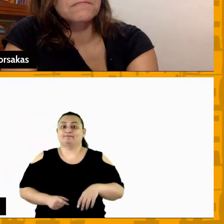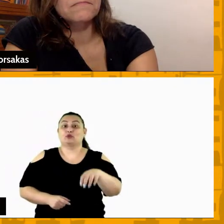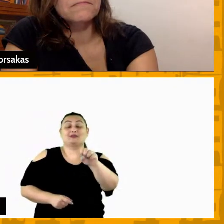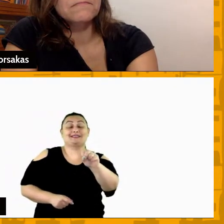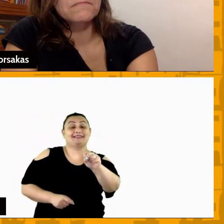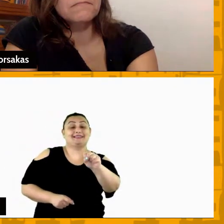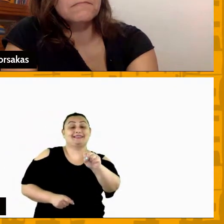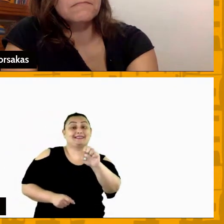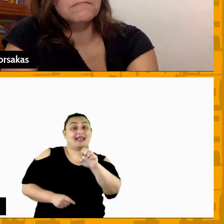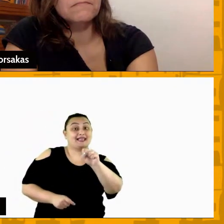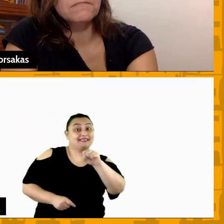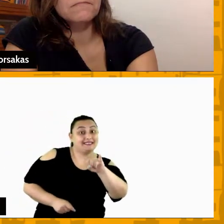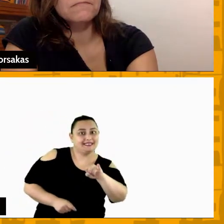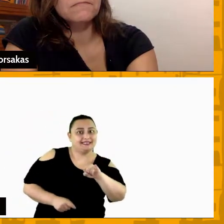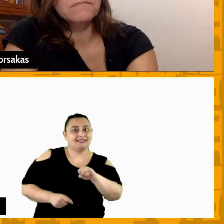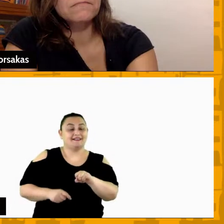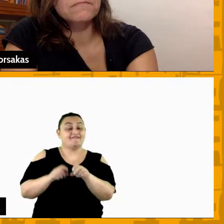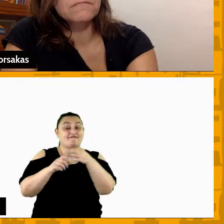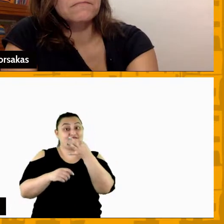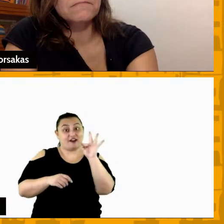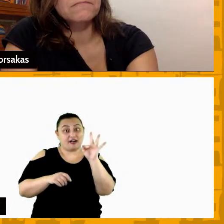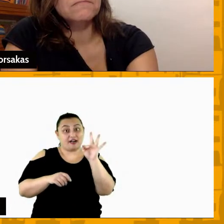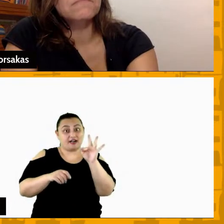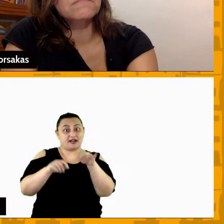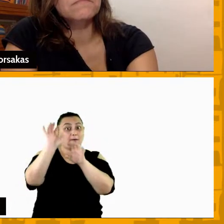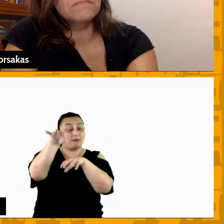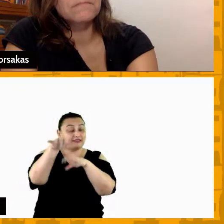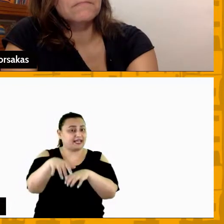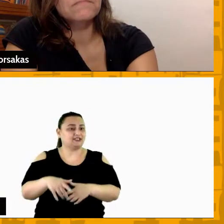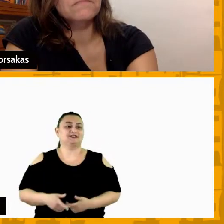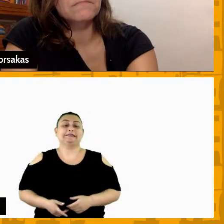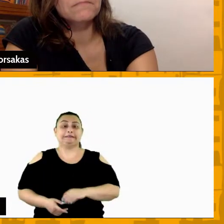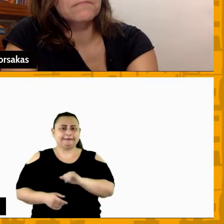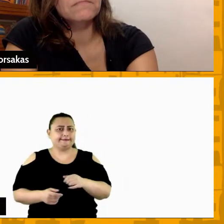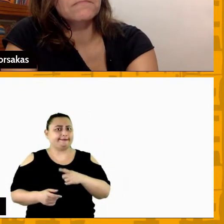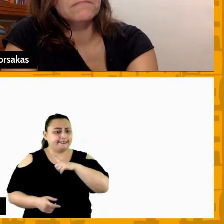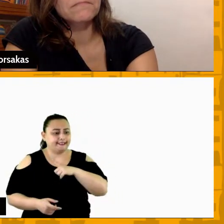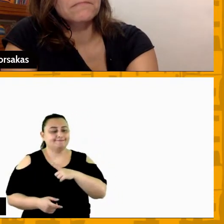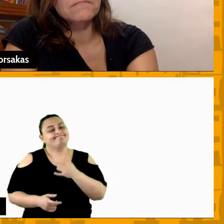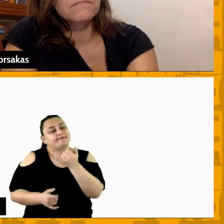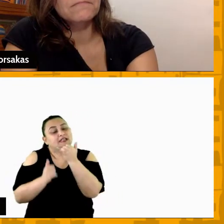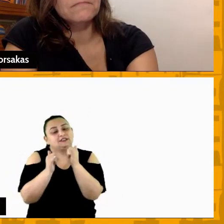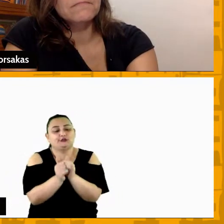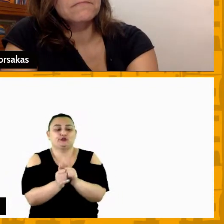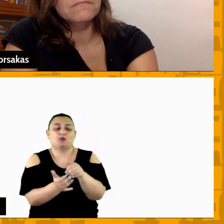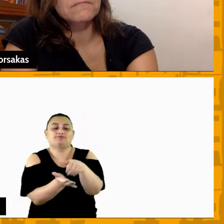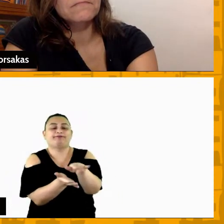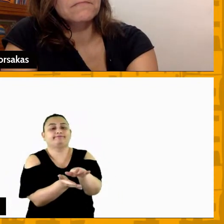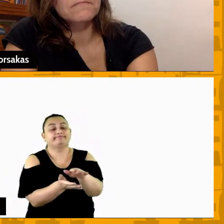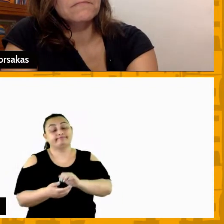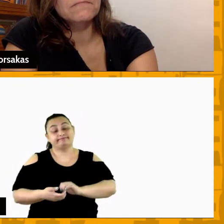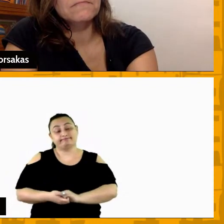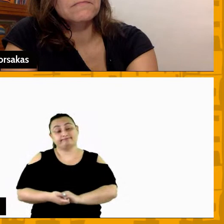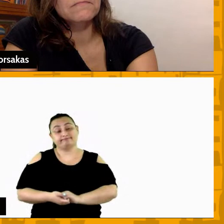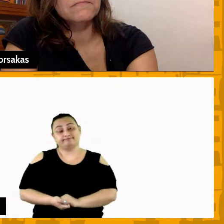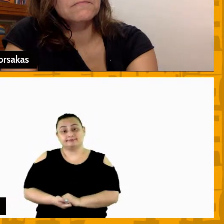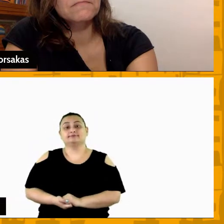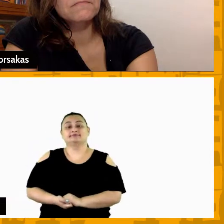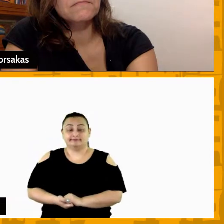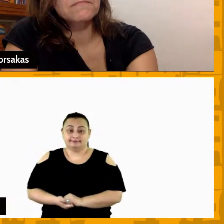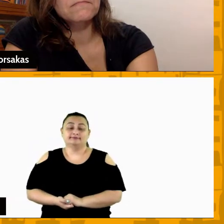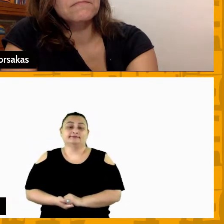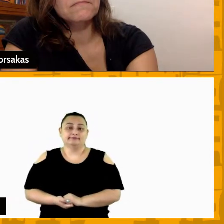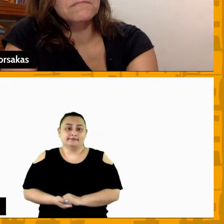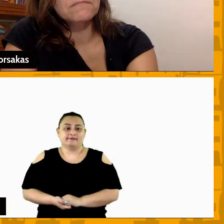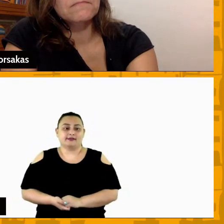existe e se existir você pode ter certeza que a pessoa vai ser imediatamente desligada da instituição atos de